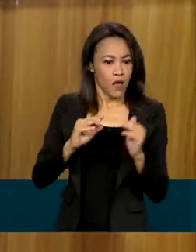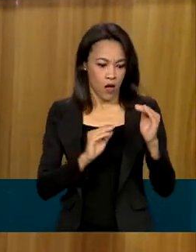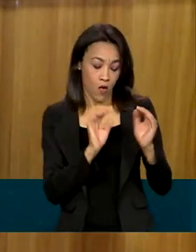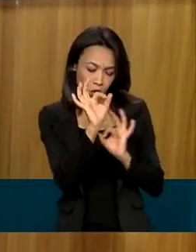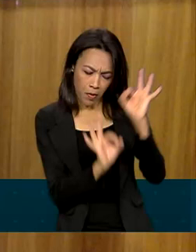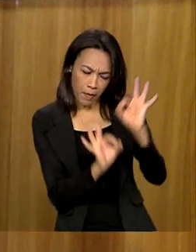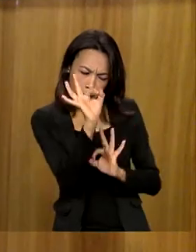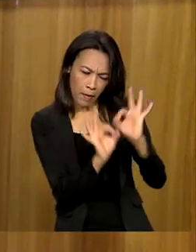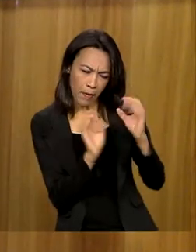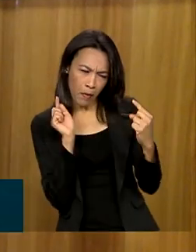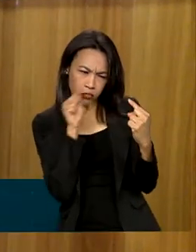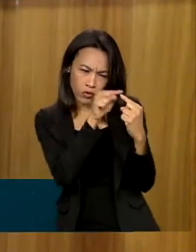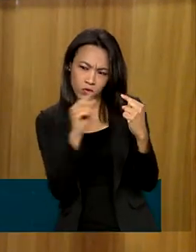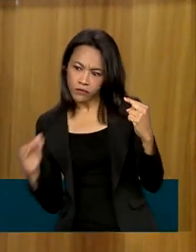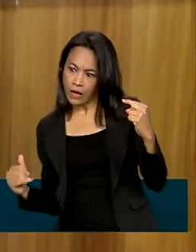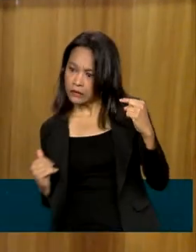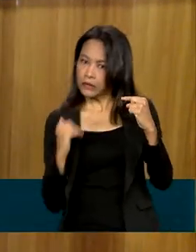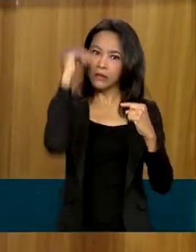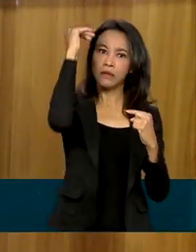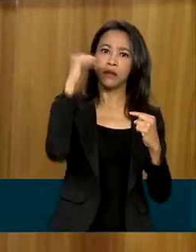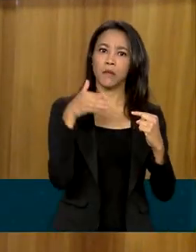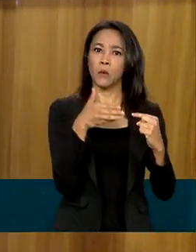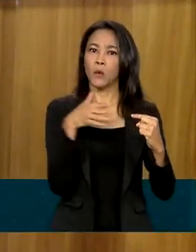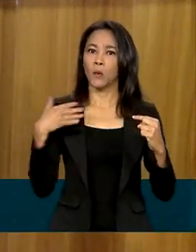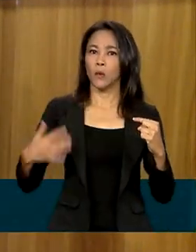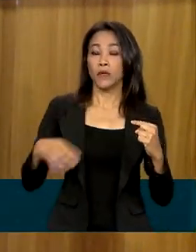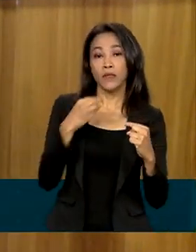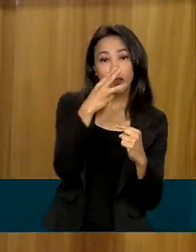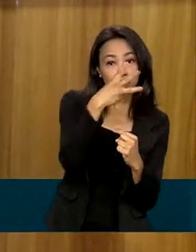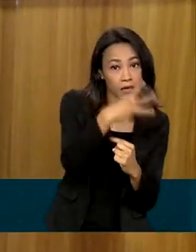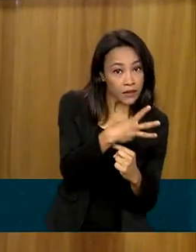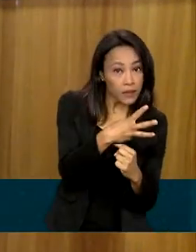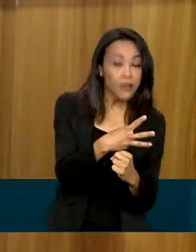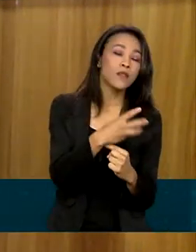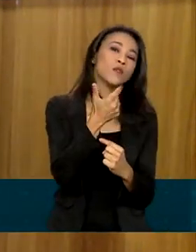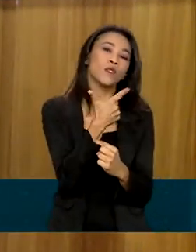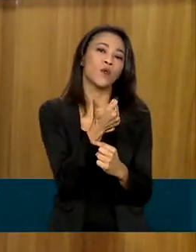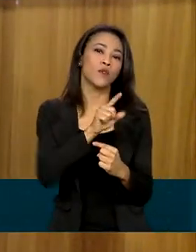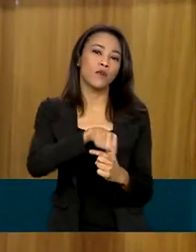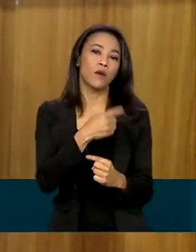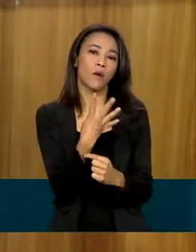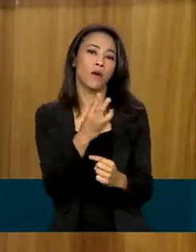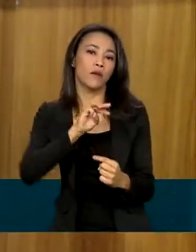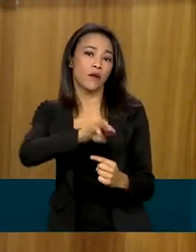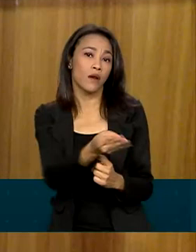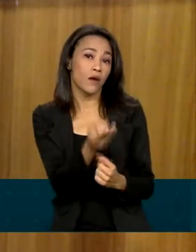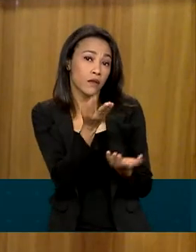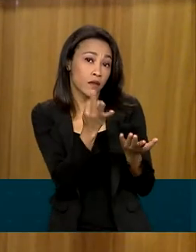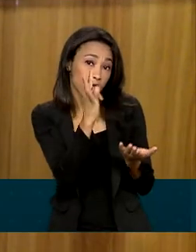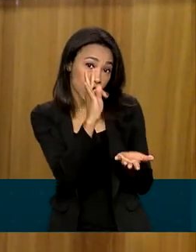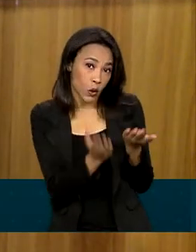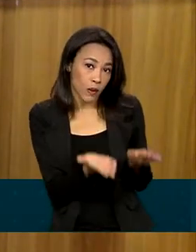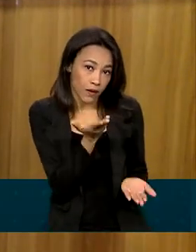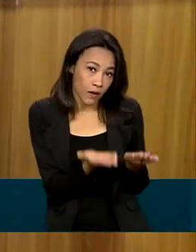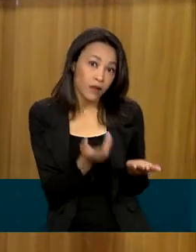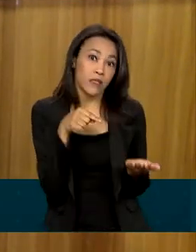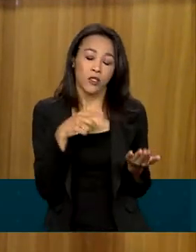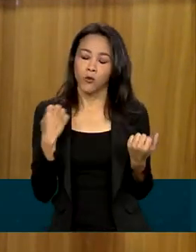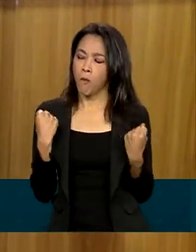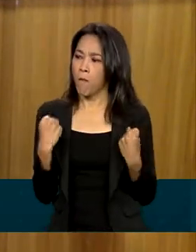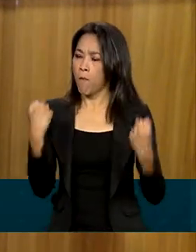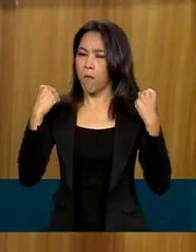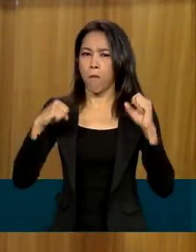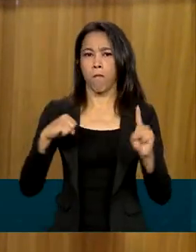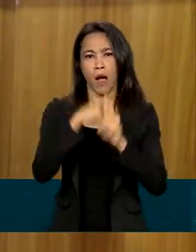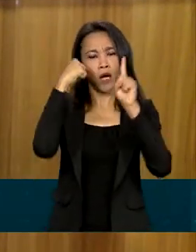em outubro, que foram 312,4 milhões de toneladas. Então isso é um impacto muito